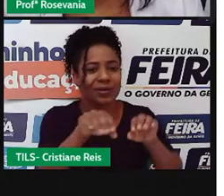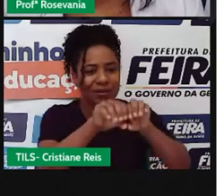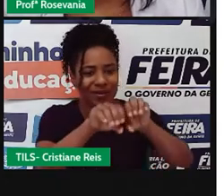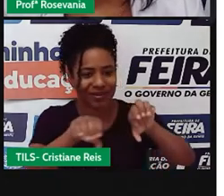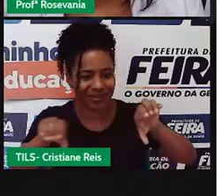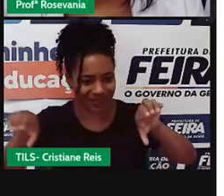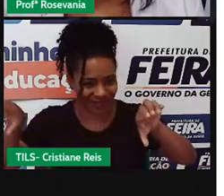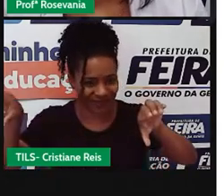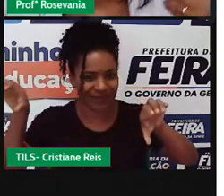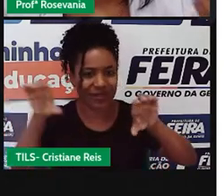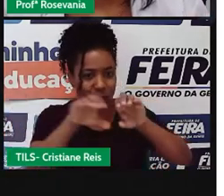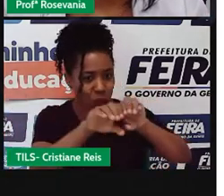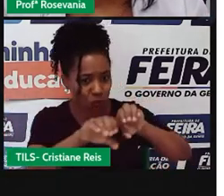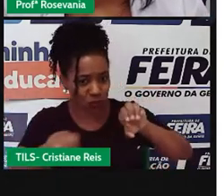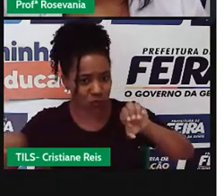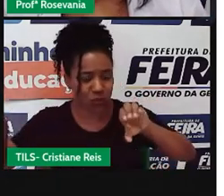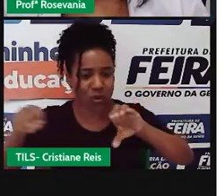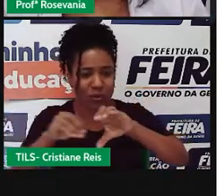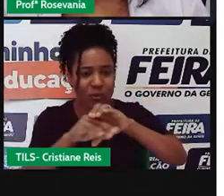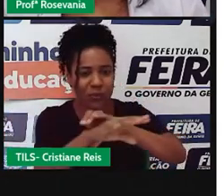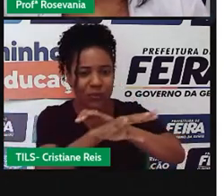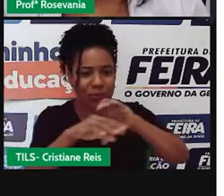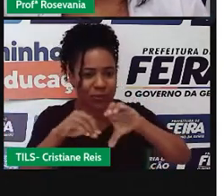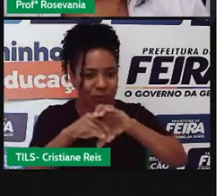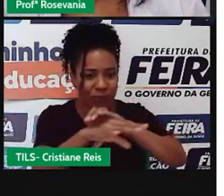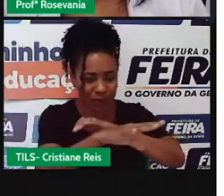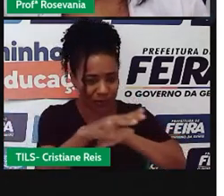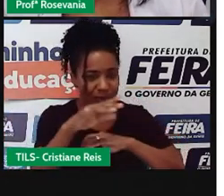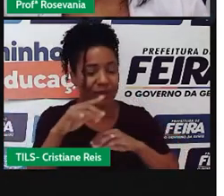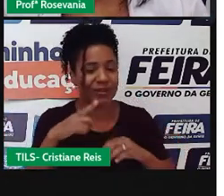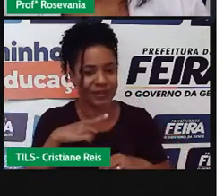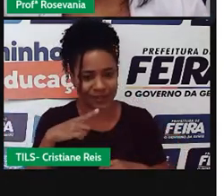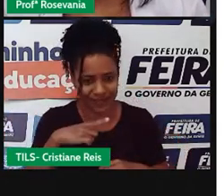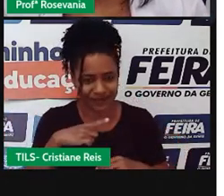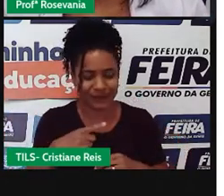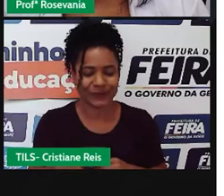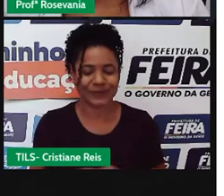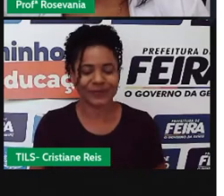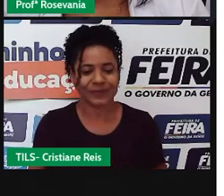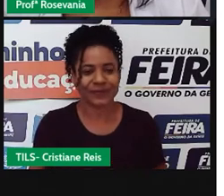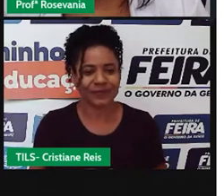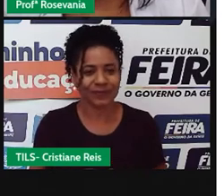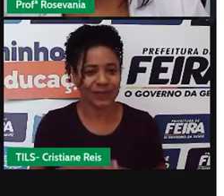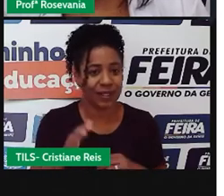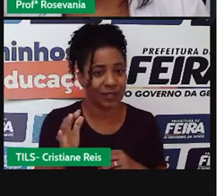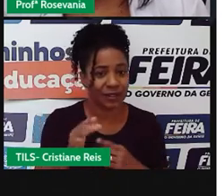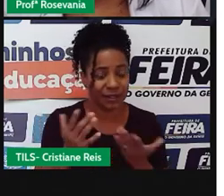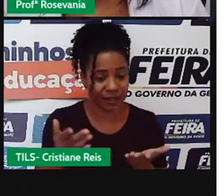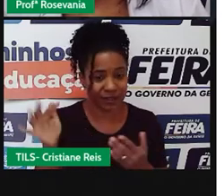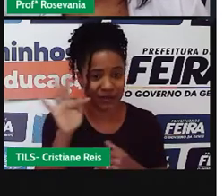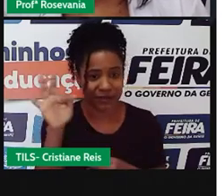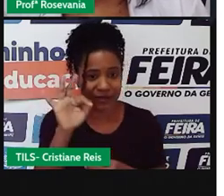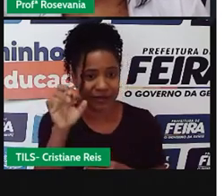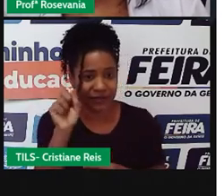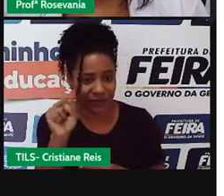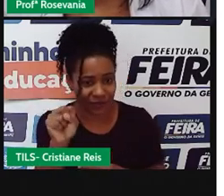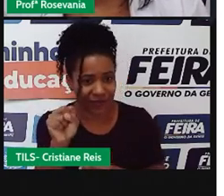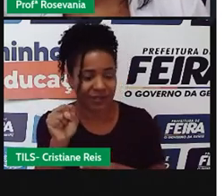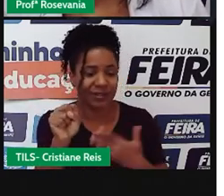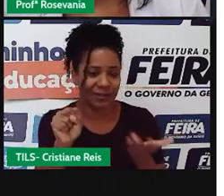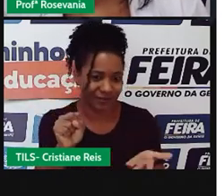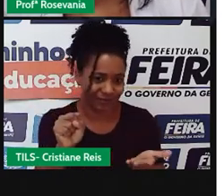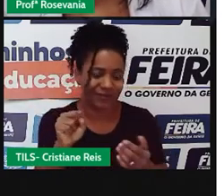ideiazinha, né, por tubos, por dutos, e normalmente, a gente, né, a gente aqui em Ferreira de Santana, a gente, né, tem